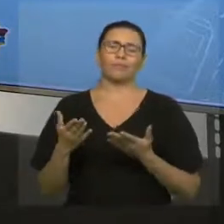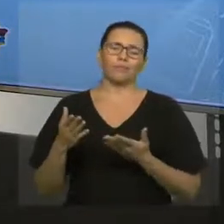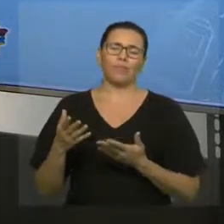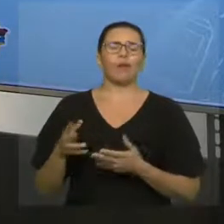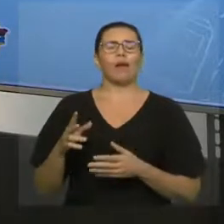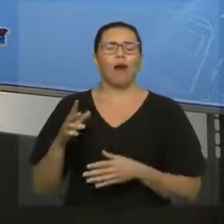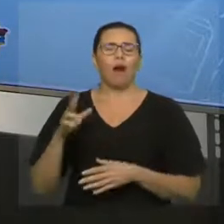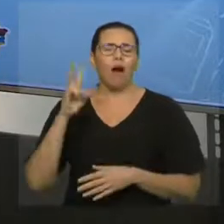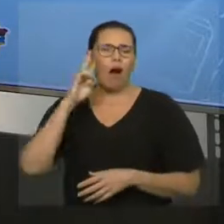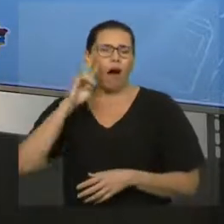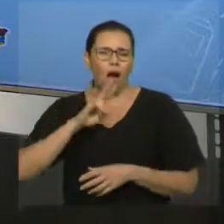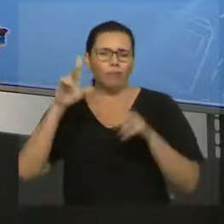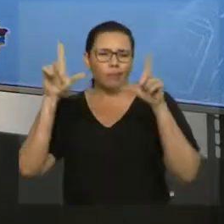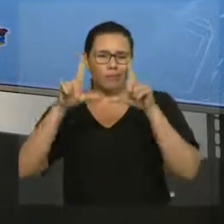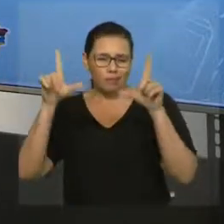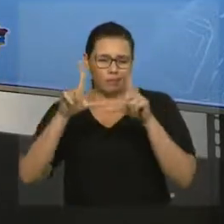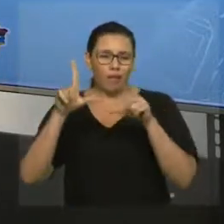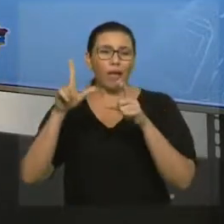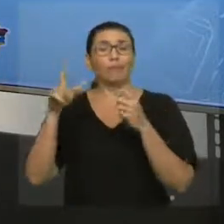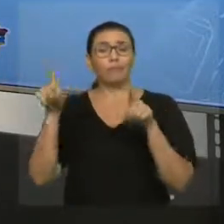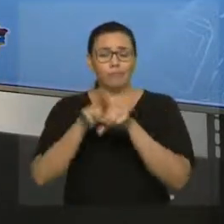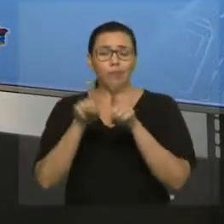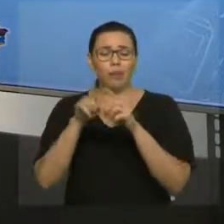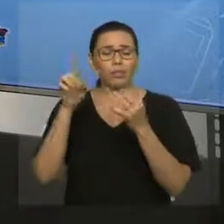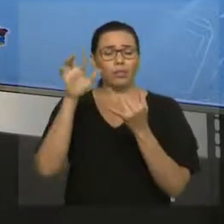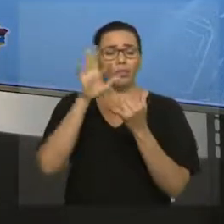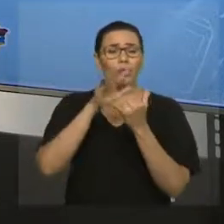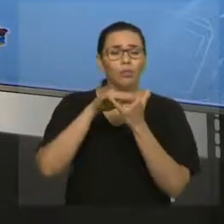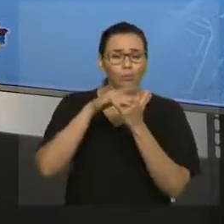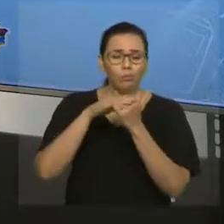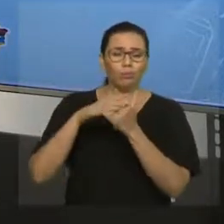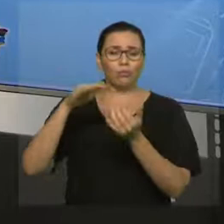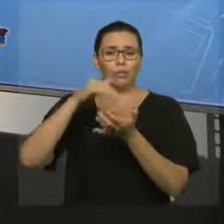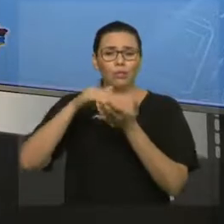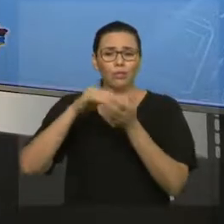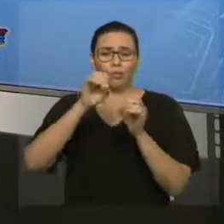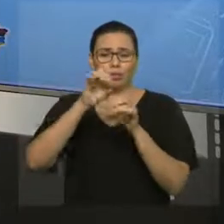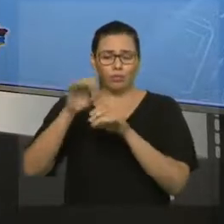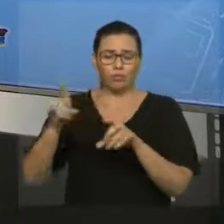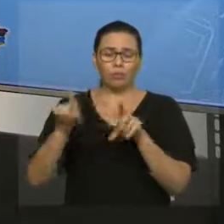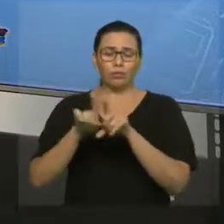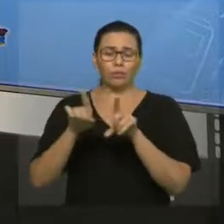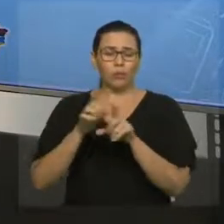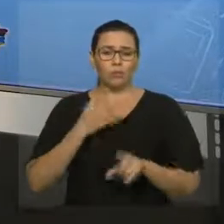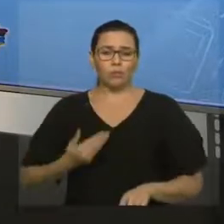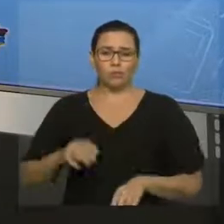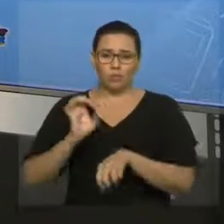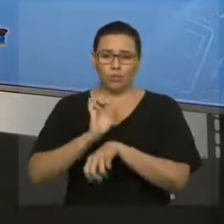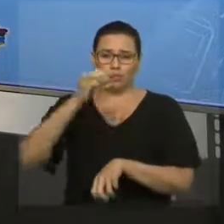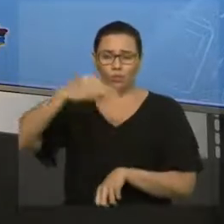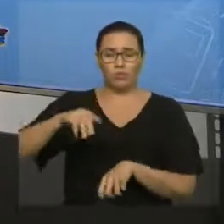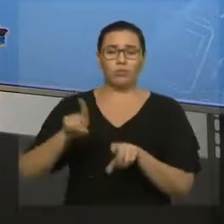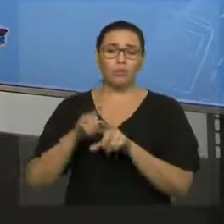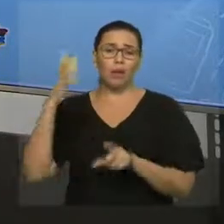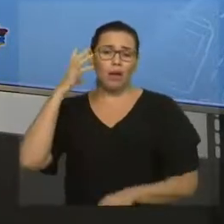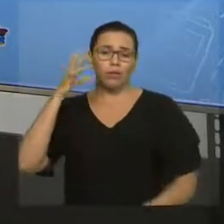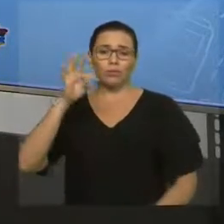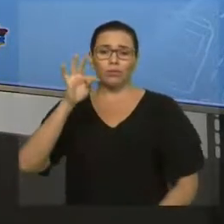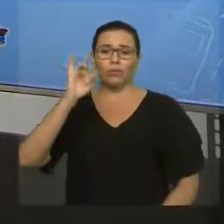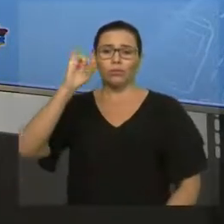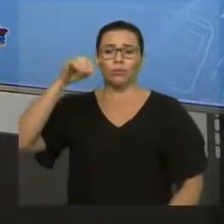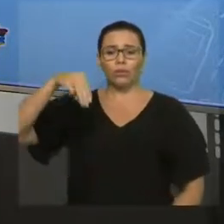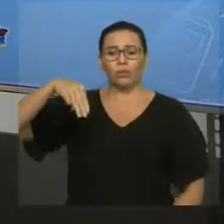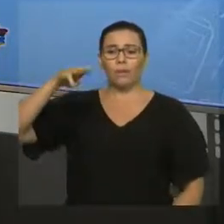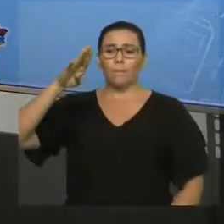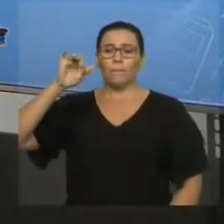aulas pela TV Assembleia e pelos canais do YouTube da TV Seduque, TV Governo do Estado do Maranhão e pela Rádio Timbira, ok? Então, o que